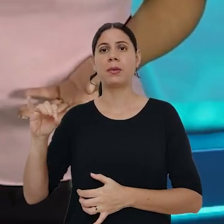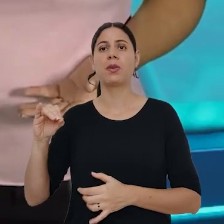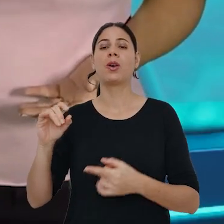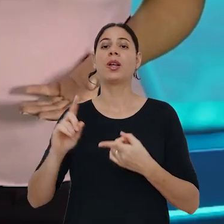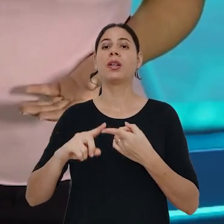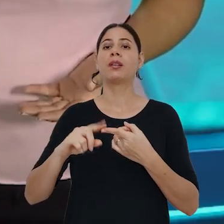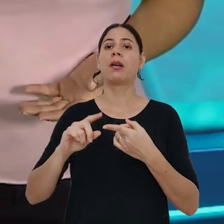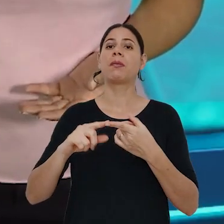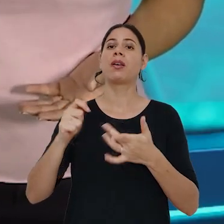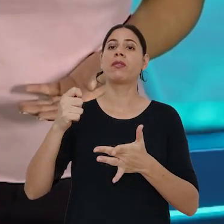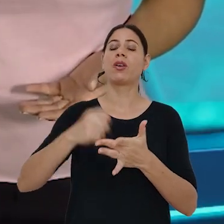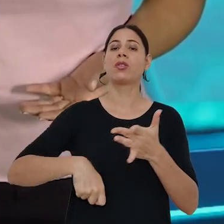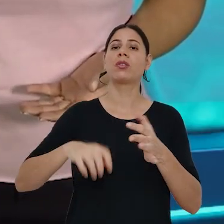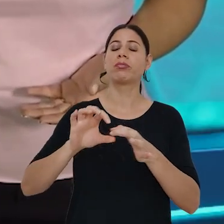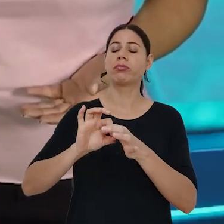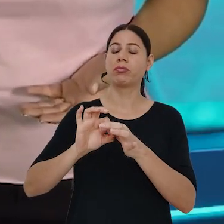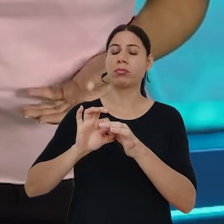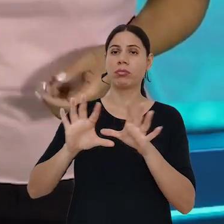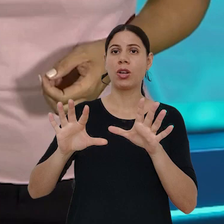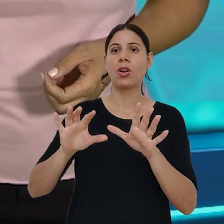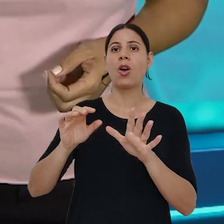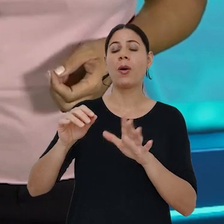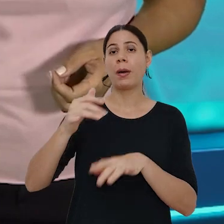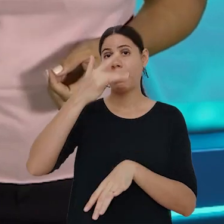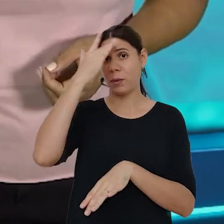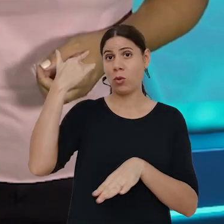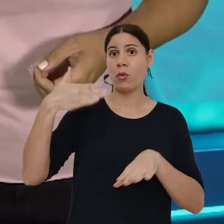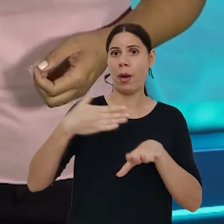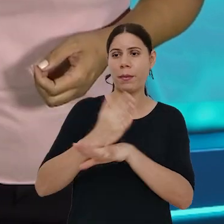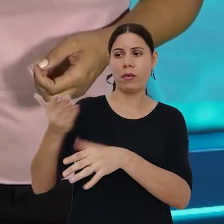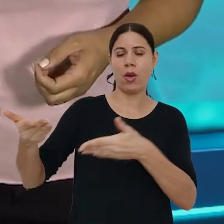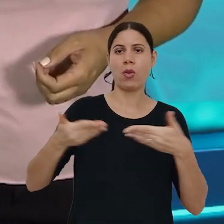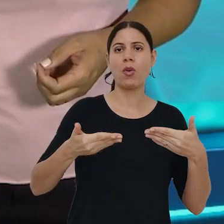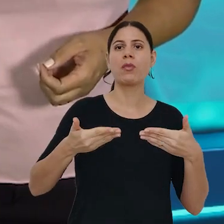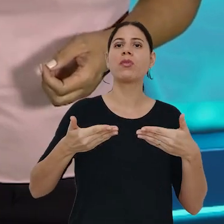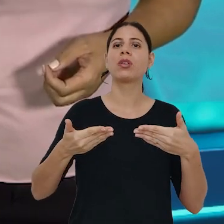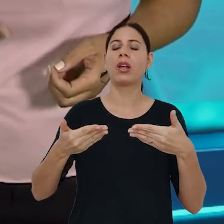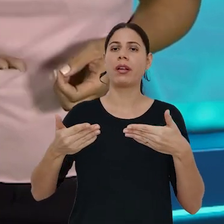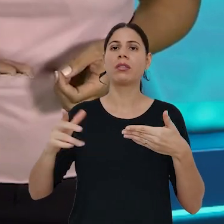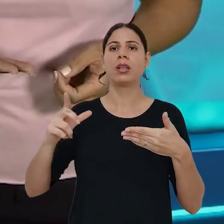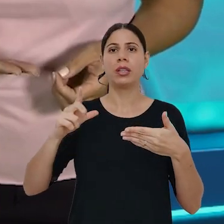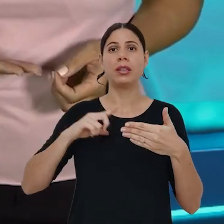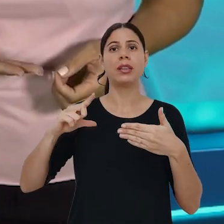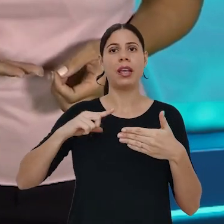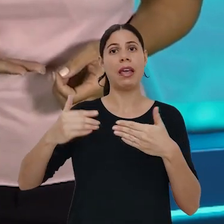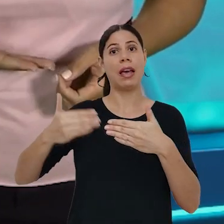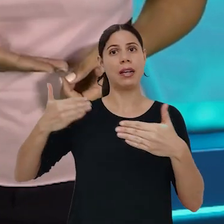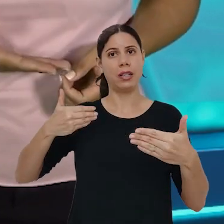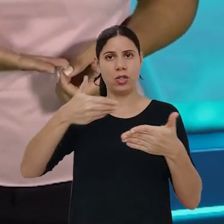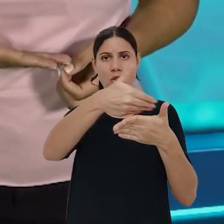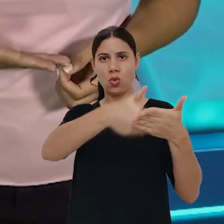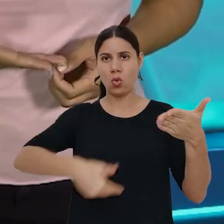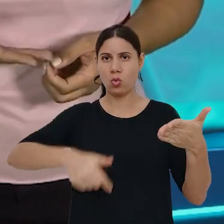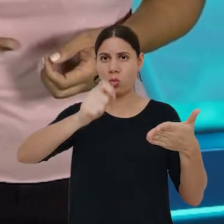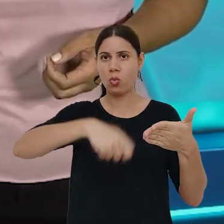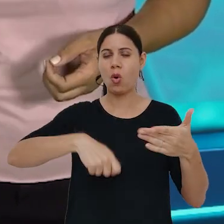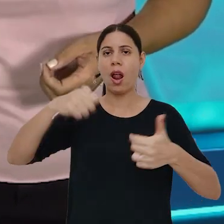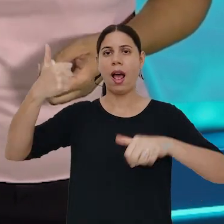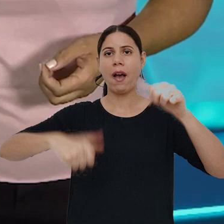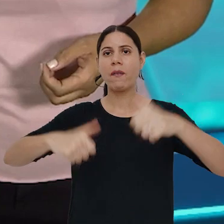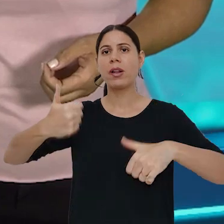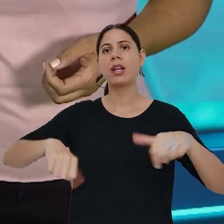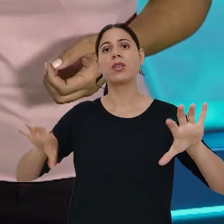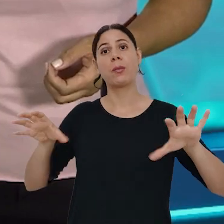autorizado a exigir que o candidato com deficiência aprovado e convocado seja submetido, antes da contratação, à